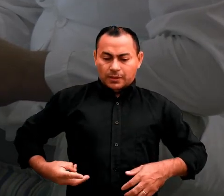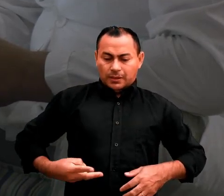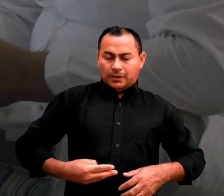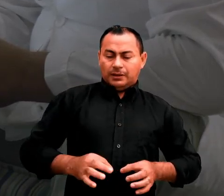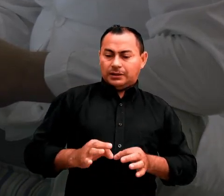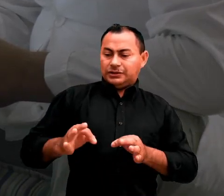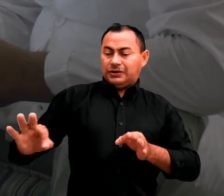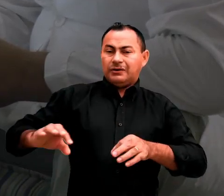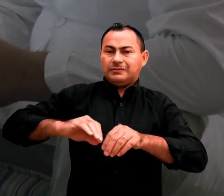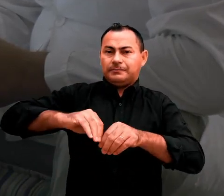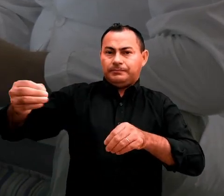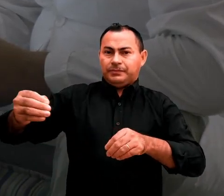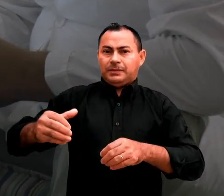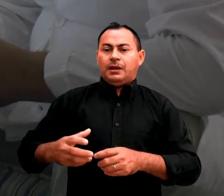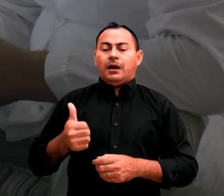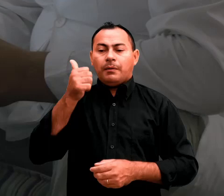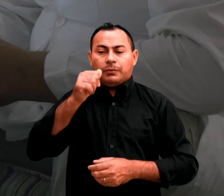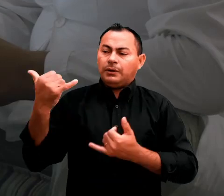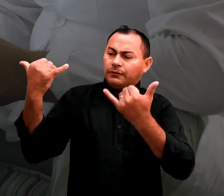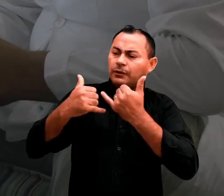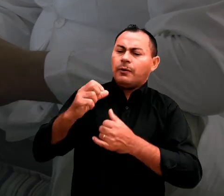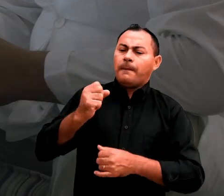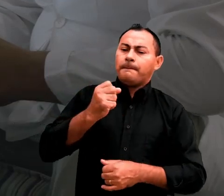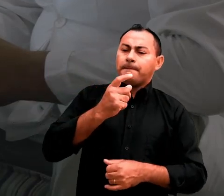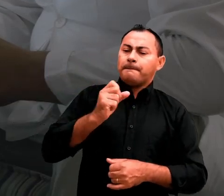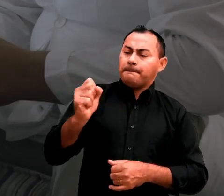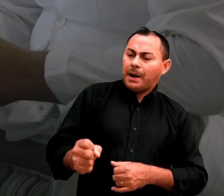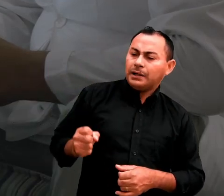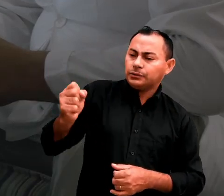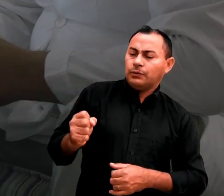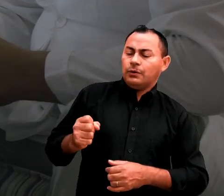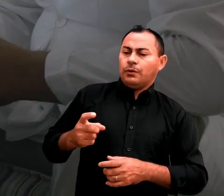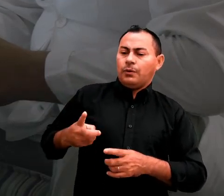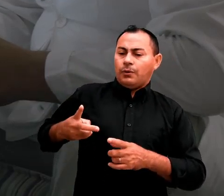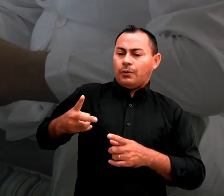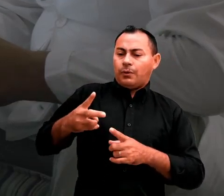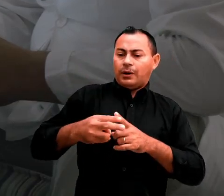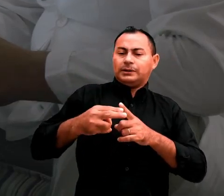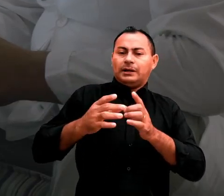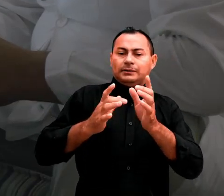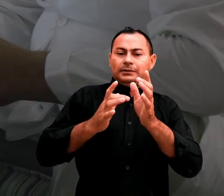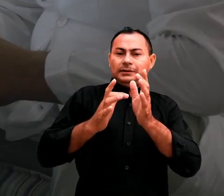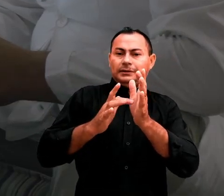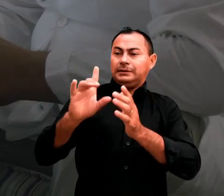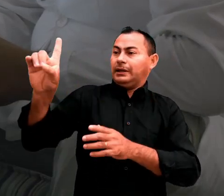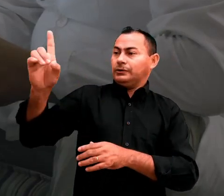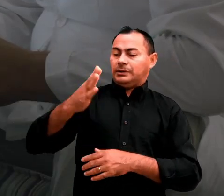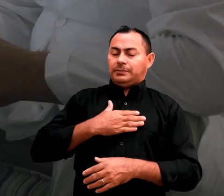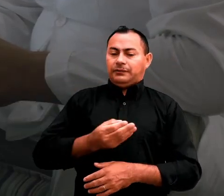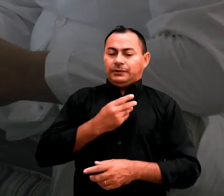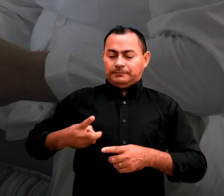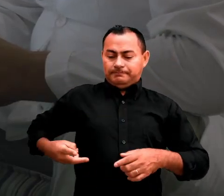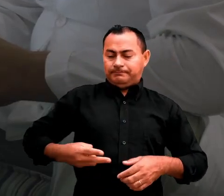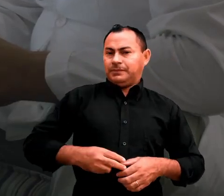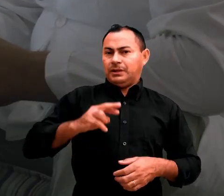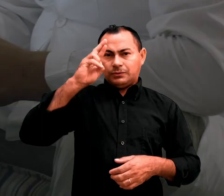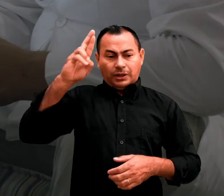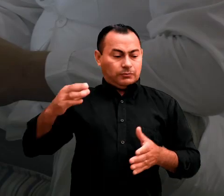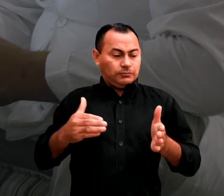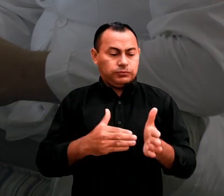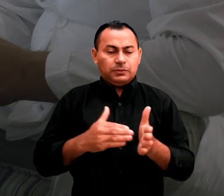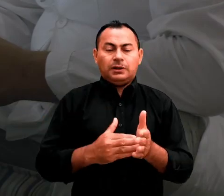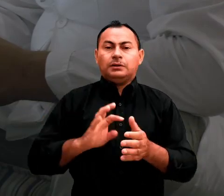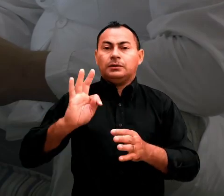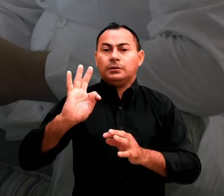intestino. Ela me disse, Ei, pastor, cortaram Deus da minha vida quando fizeram essa operação. O Senhor não